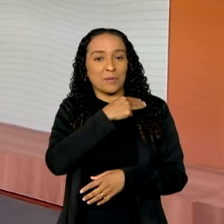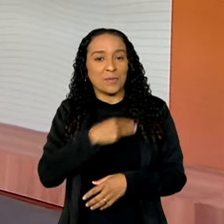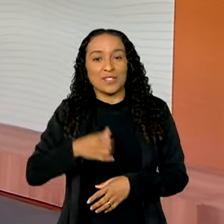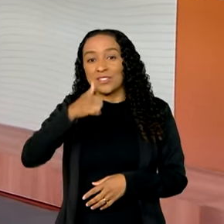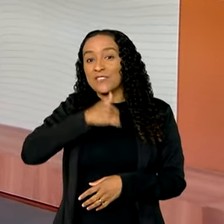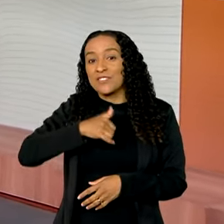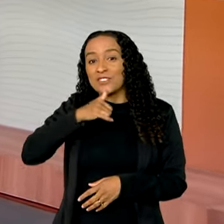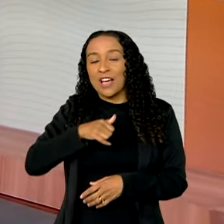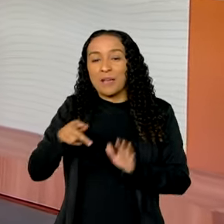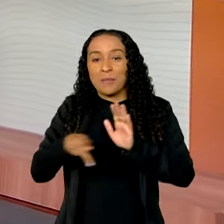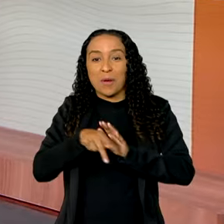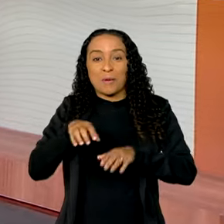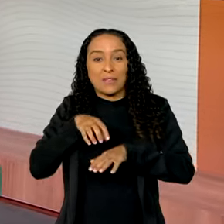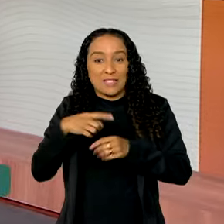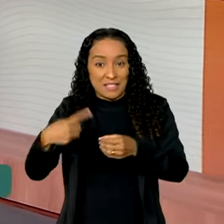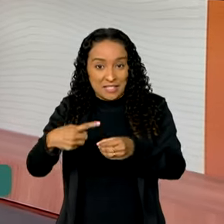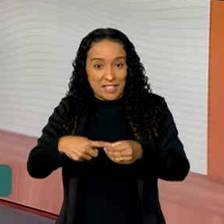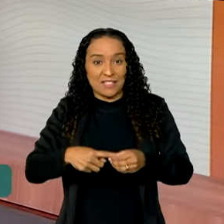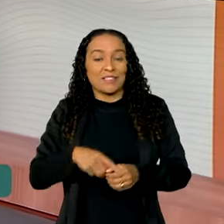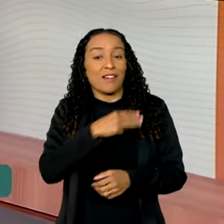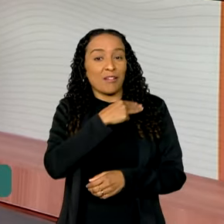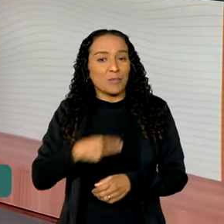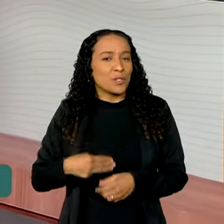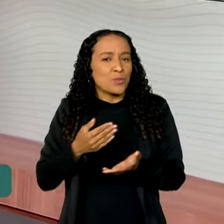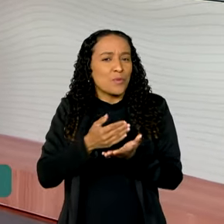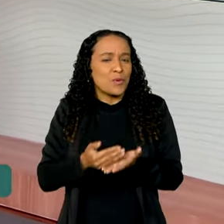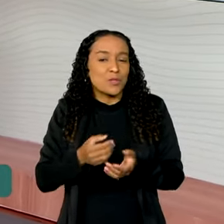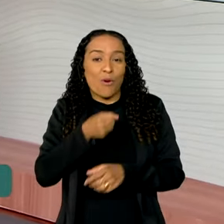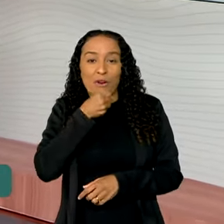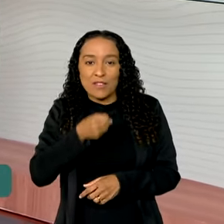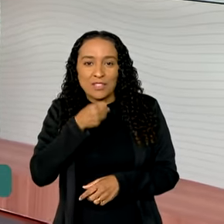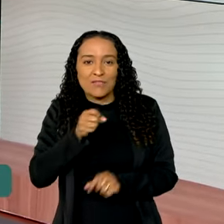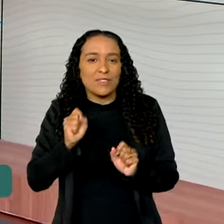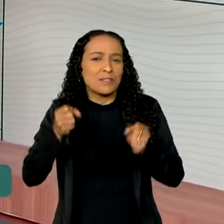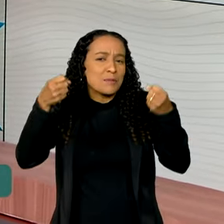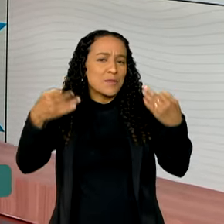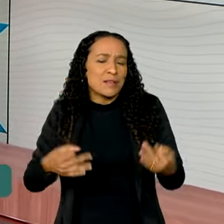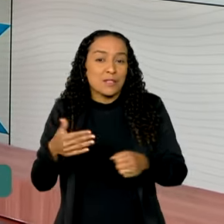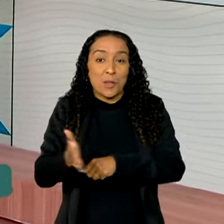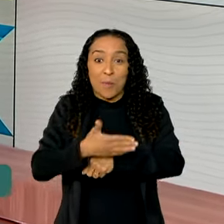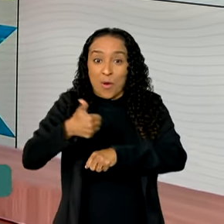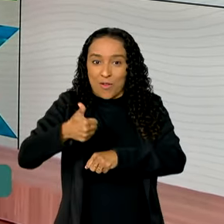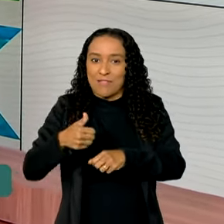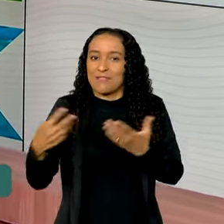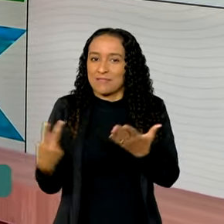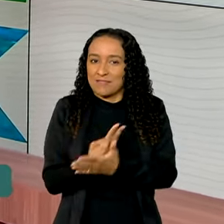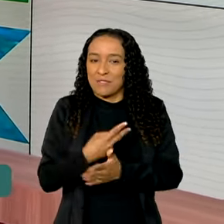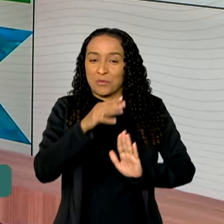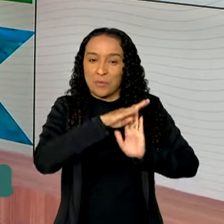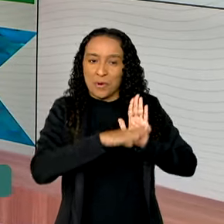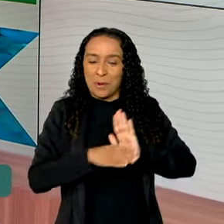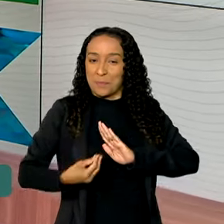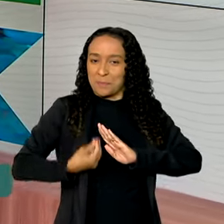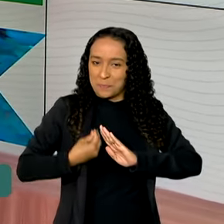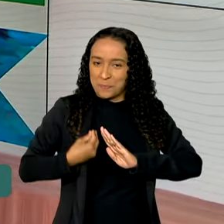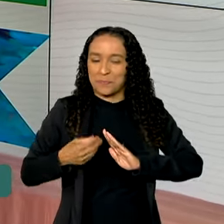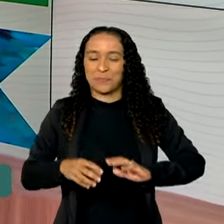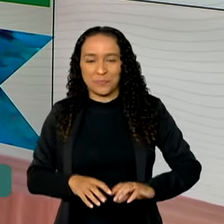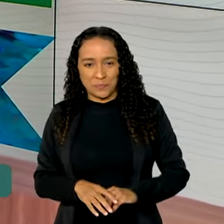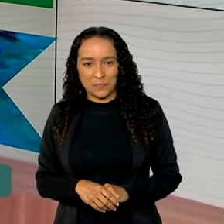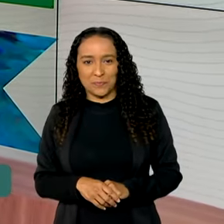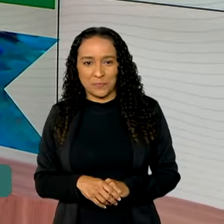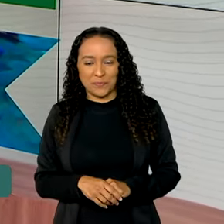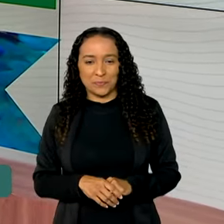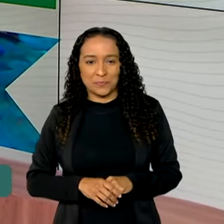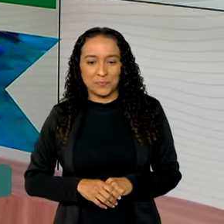Jader Filho das Cidades. O ministro começou a entrevista falando sobre as melhorias realizadas no programa Minha